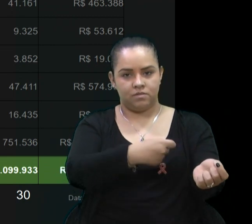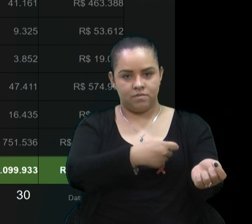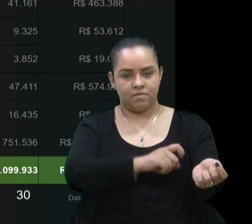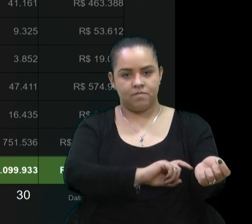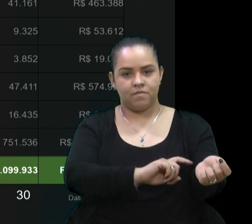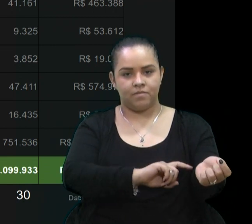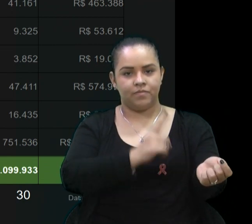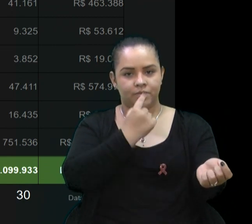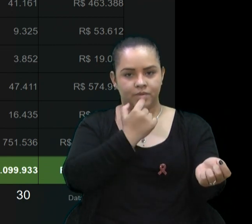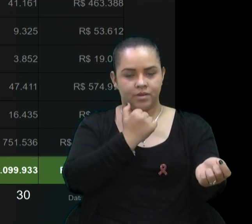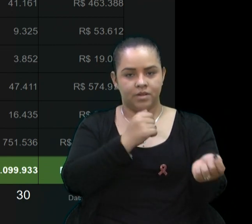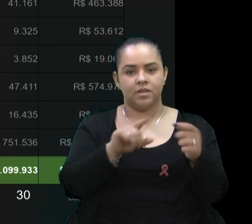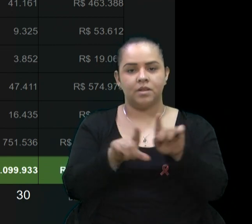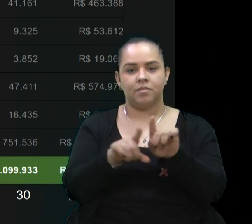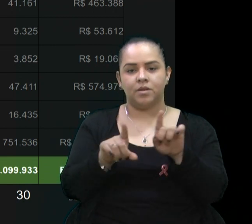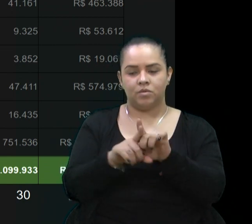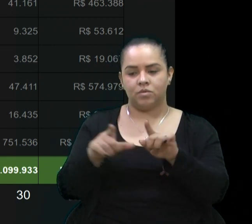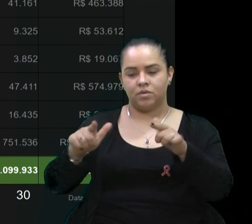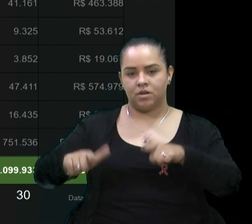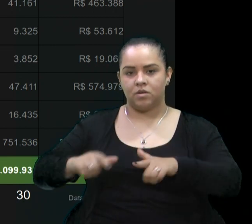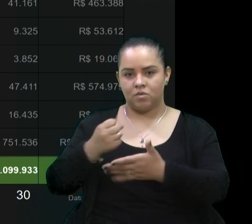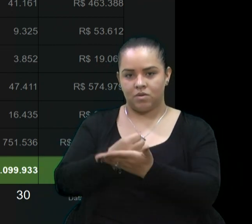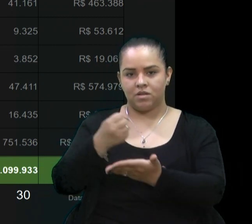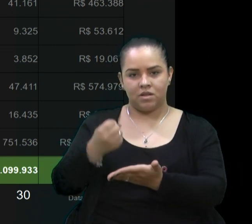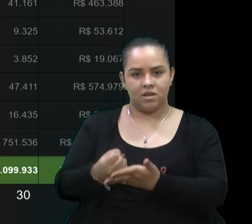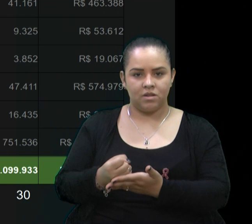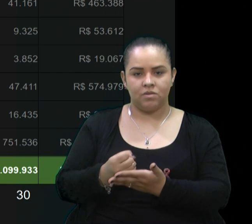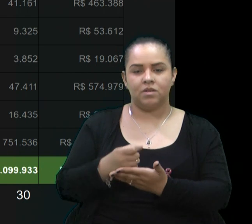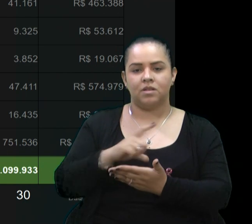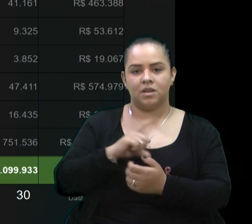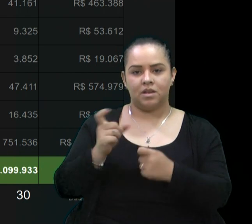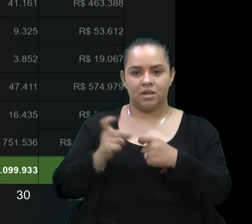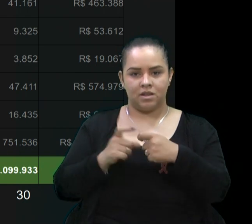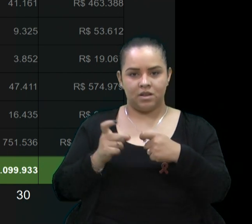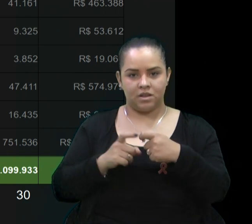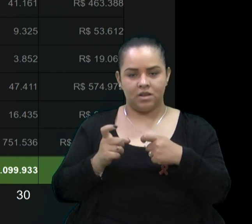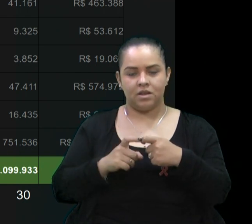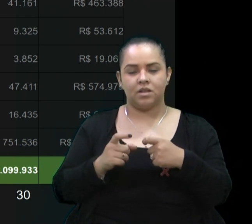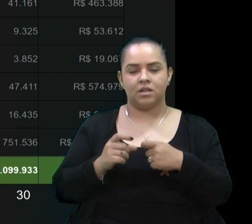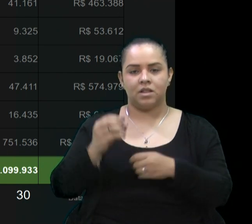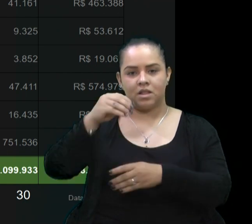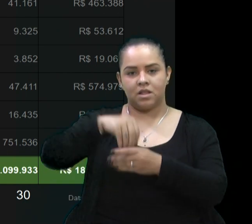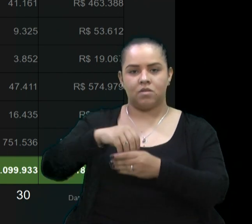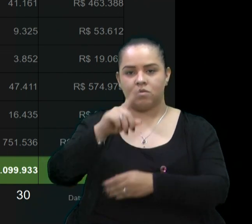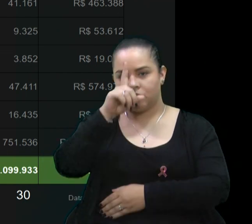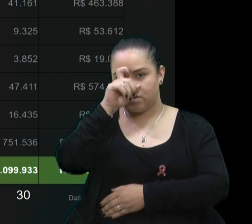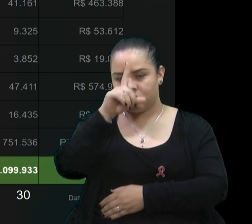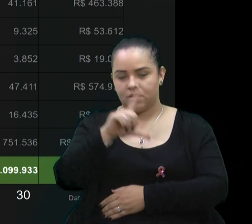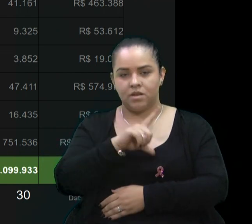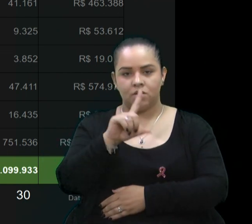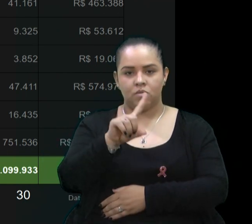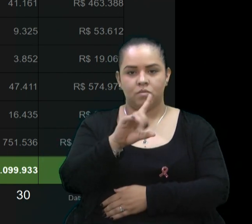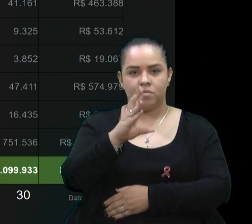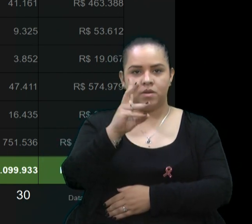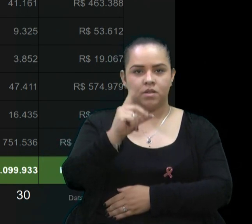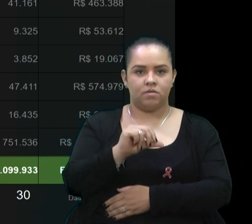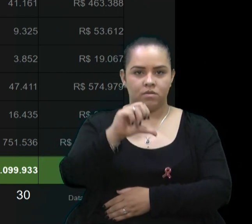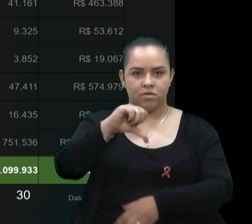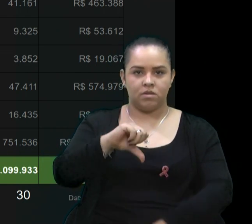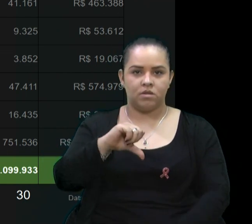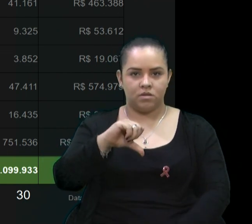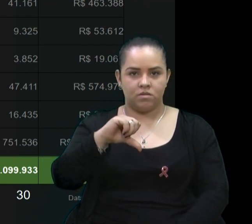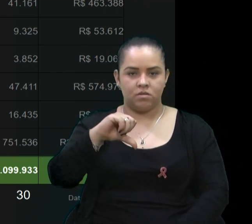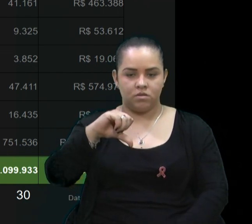os contratados, que são as clínicas e os ambulatórios nos hospitais, realizaram 1 milhão e 99 mil e